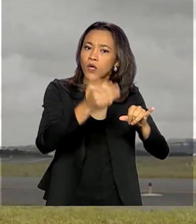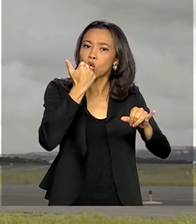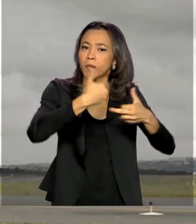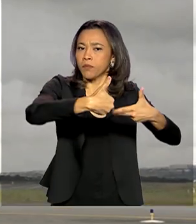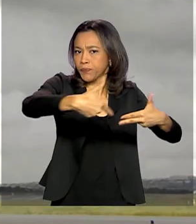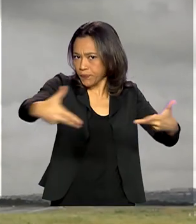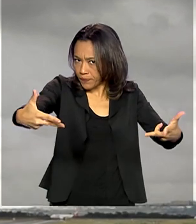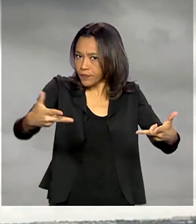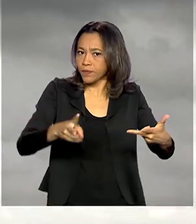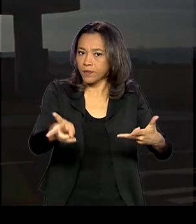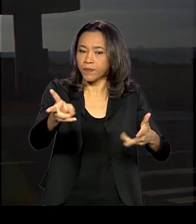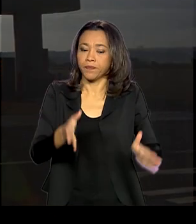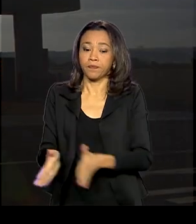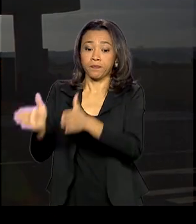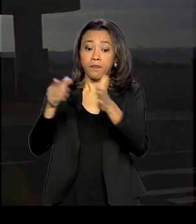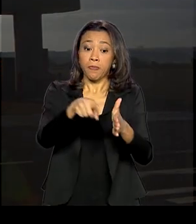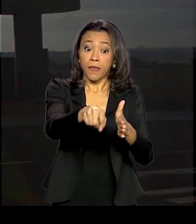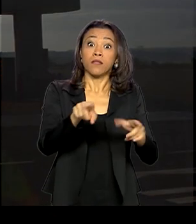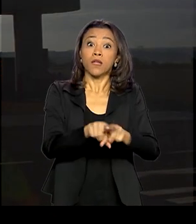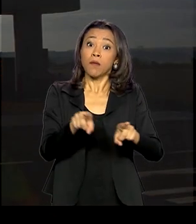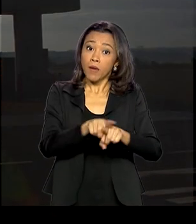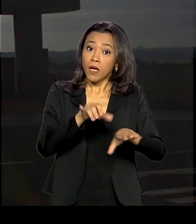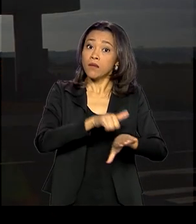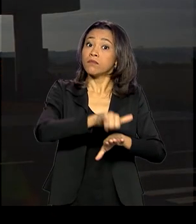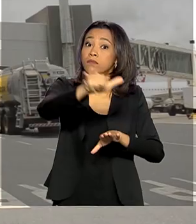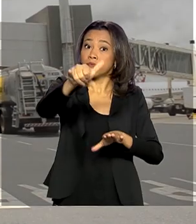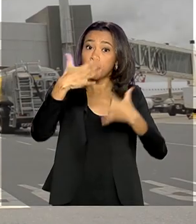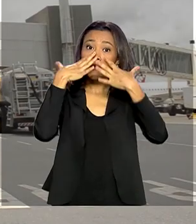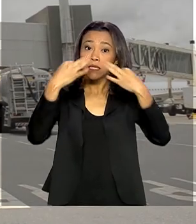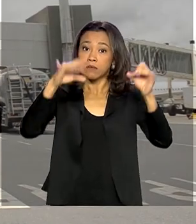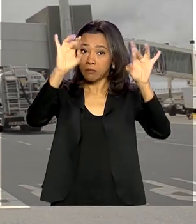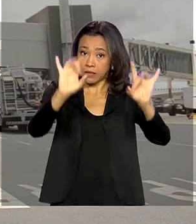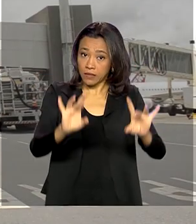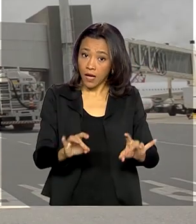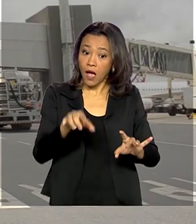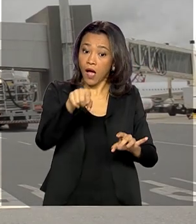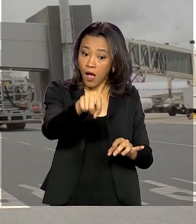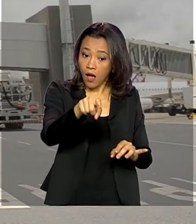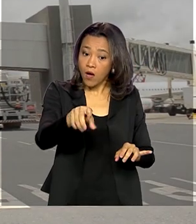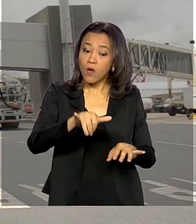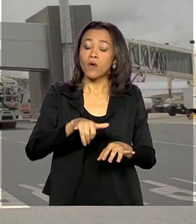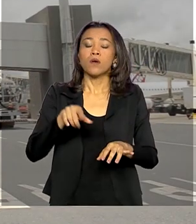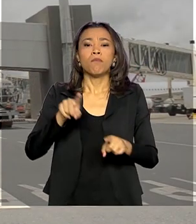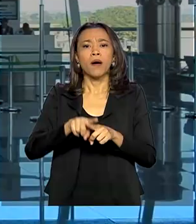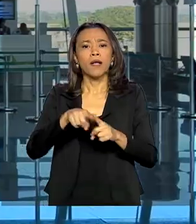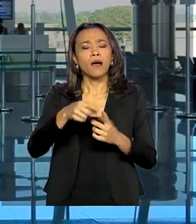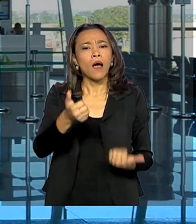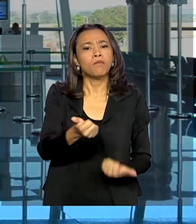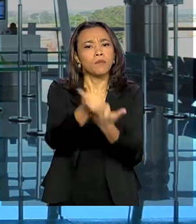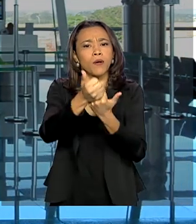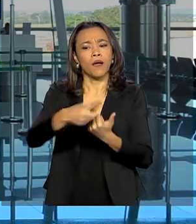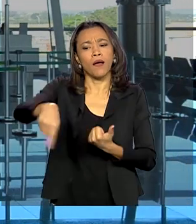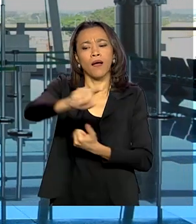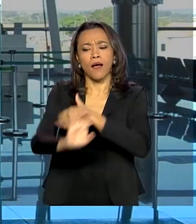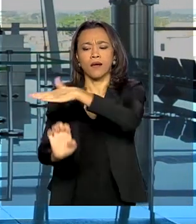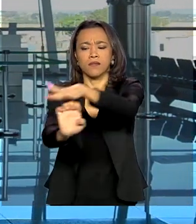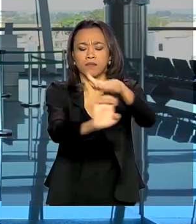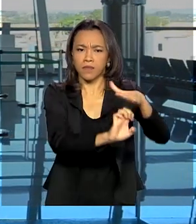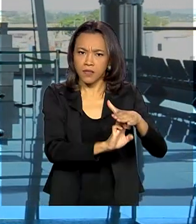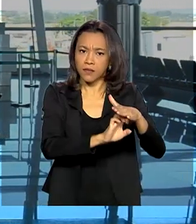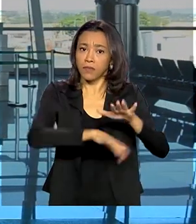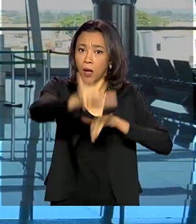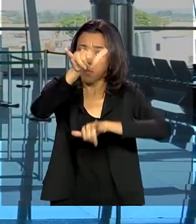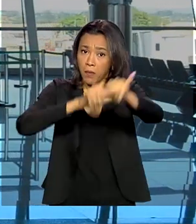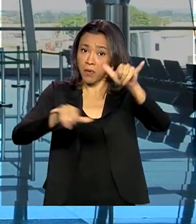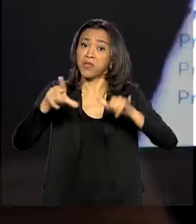tem recebido atenção especial do governo federal para a manutenção das companhias aéreas, que tiveram uma redução